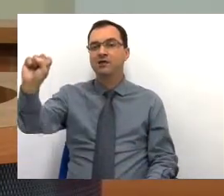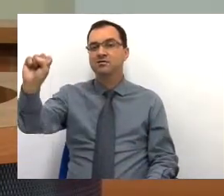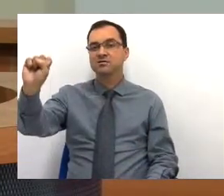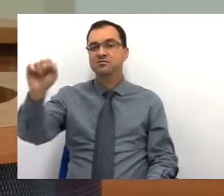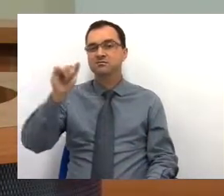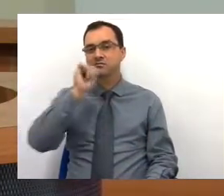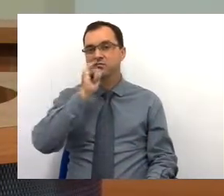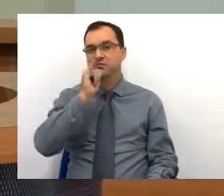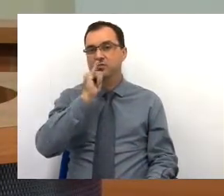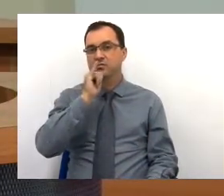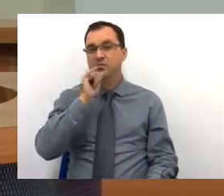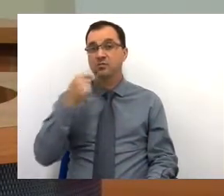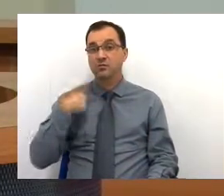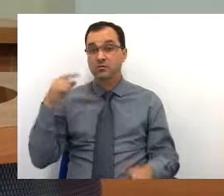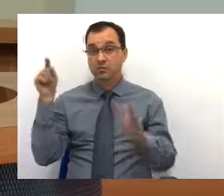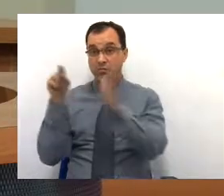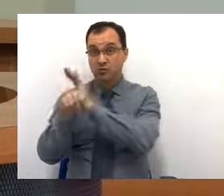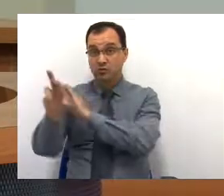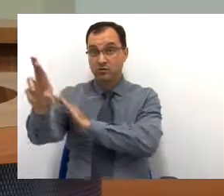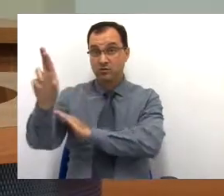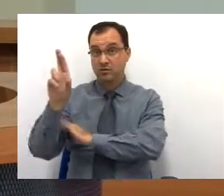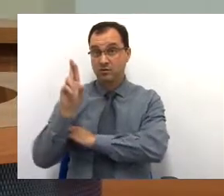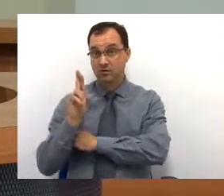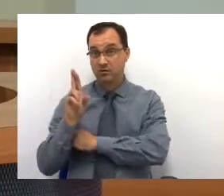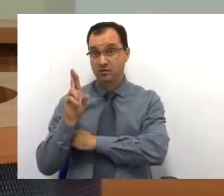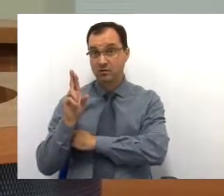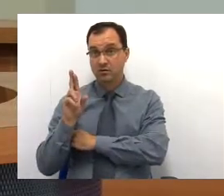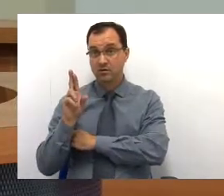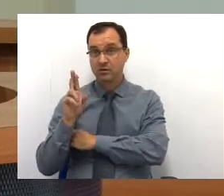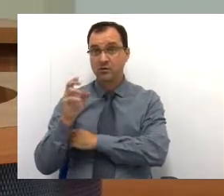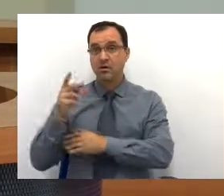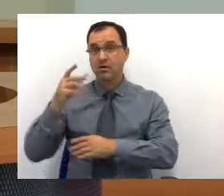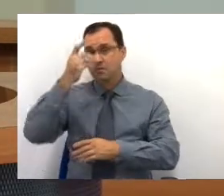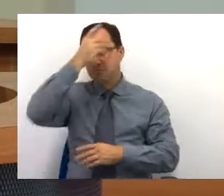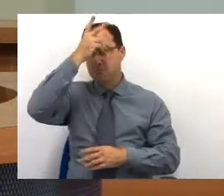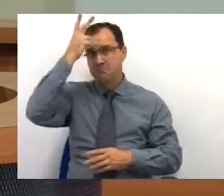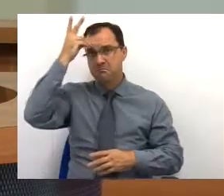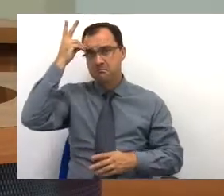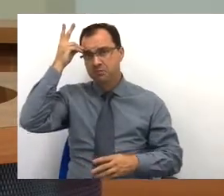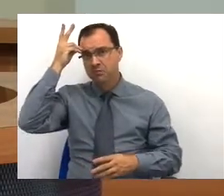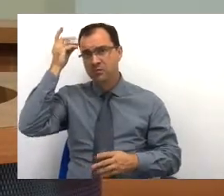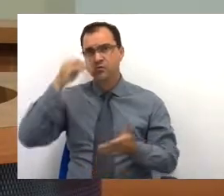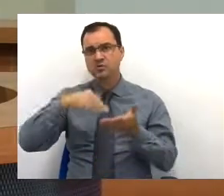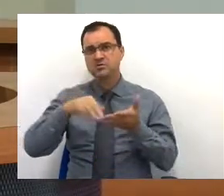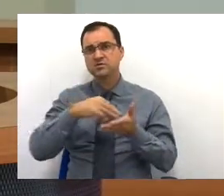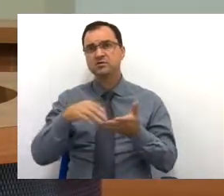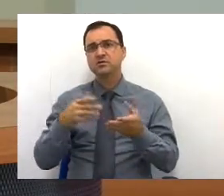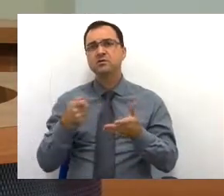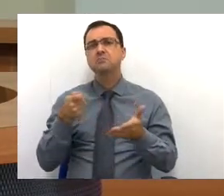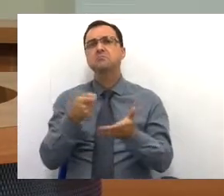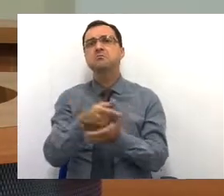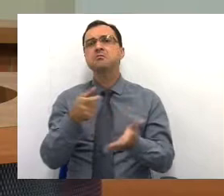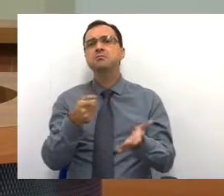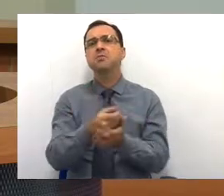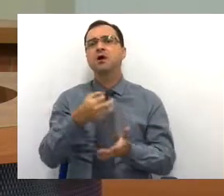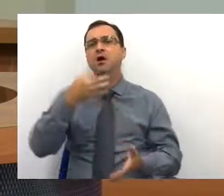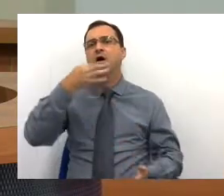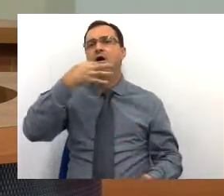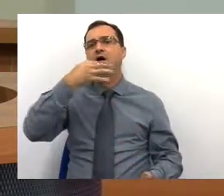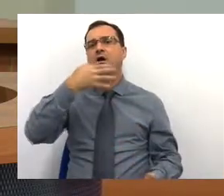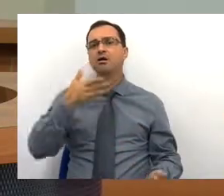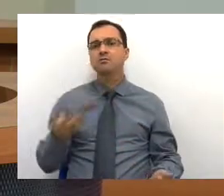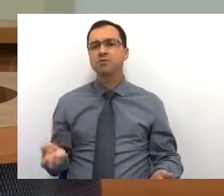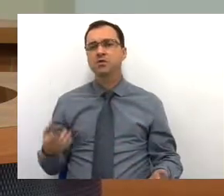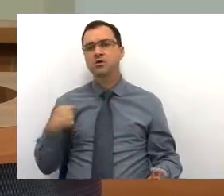uma das perguntas que foi respondida era quanto que a Prefeitura hoje, quanto que a Secretaria gasta com remédio. E eu